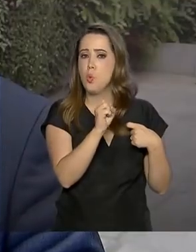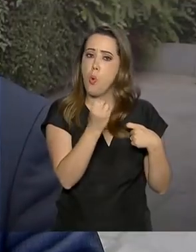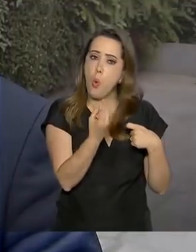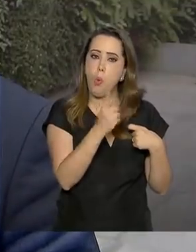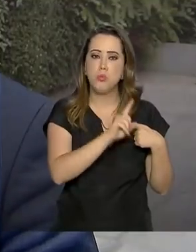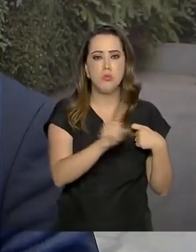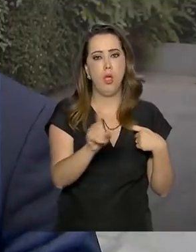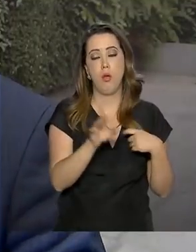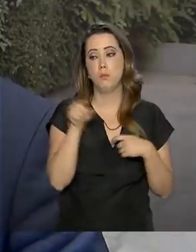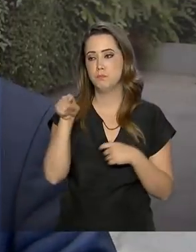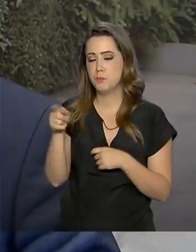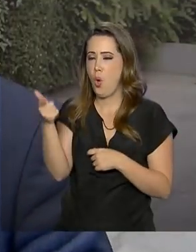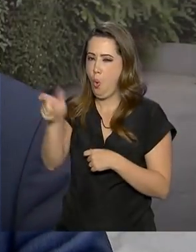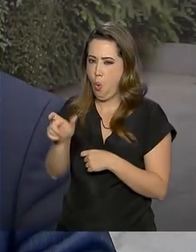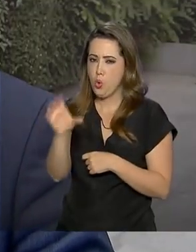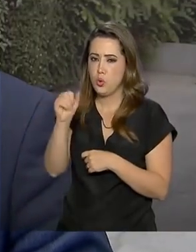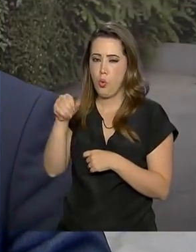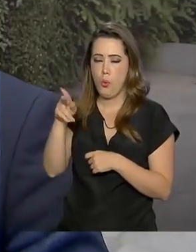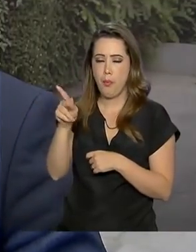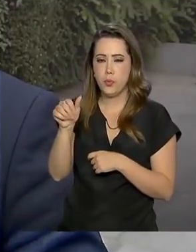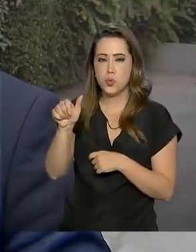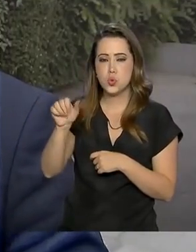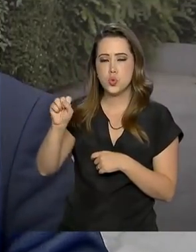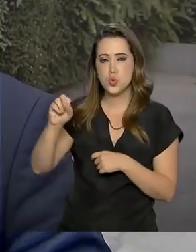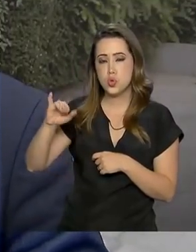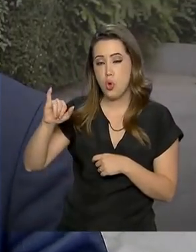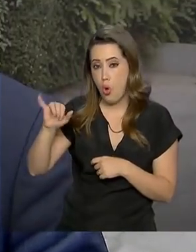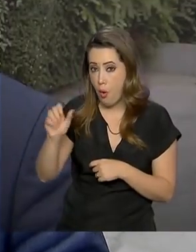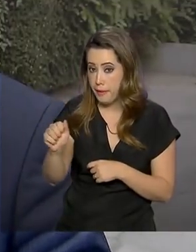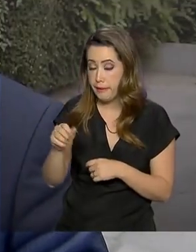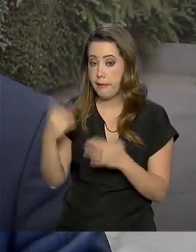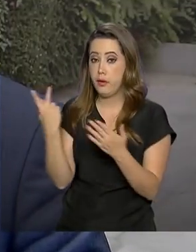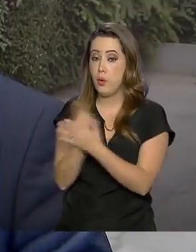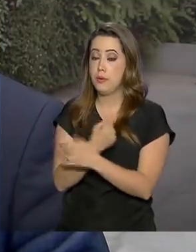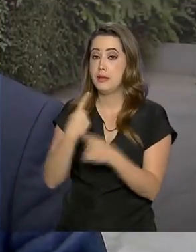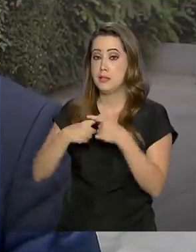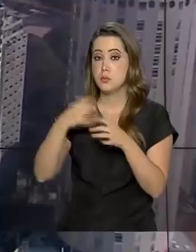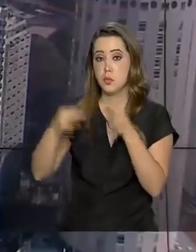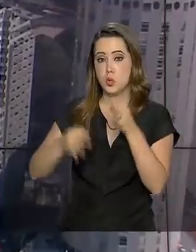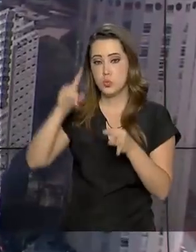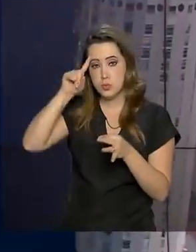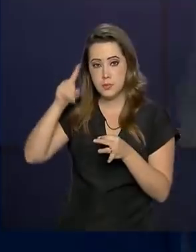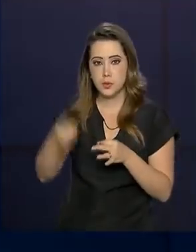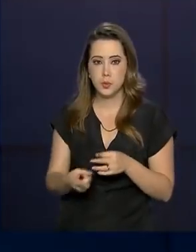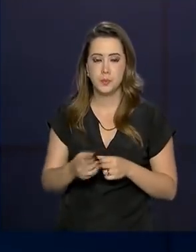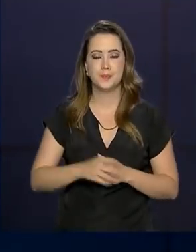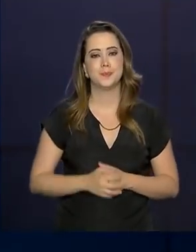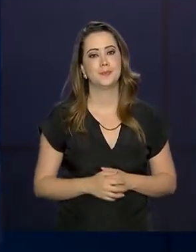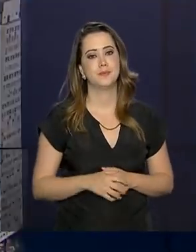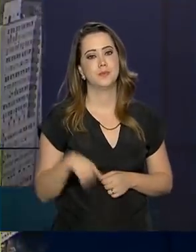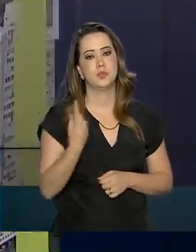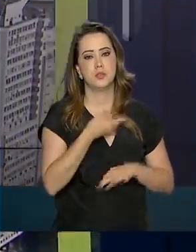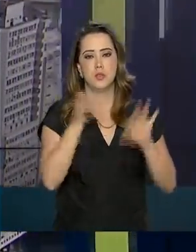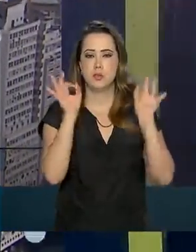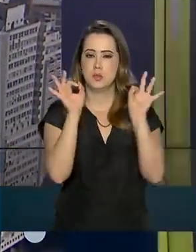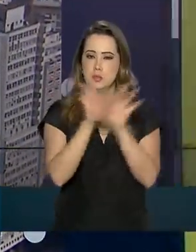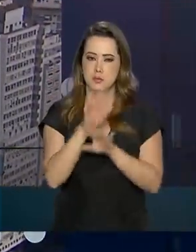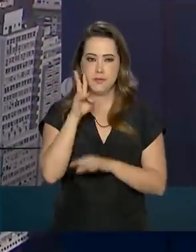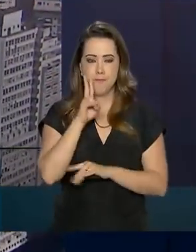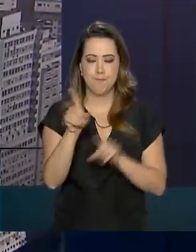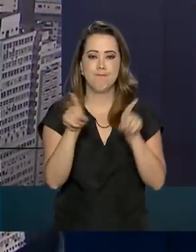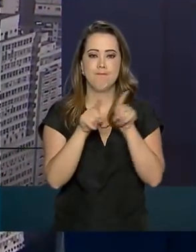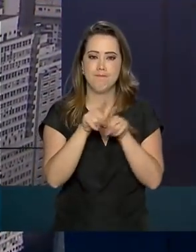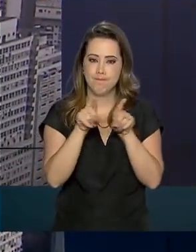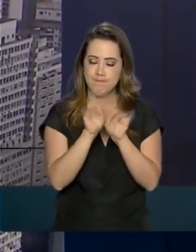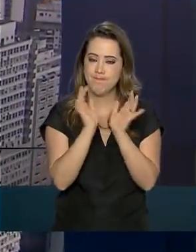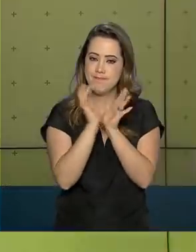da internação compulsória, acontece por ordem judicial. E nós ficamos por aqui. Acompanhe